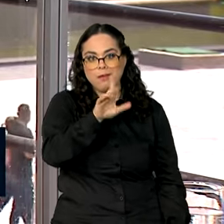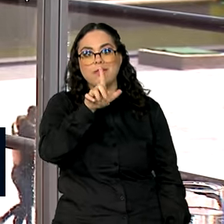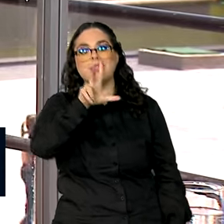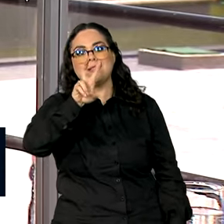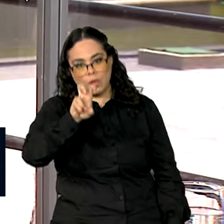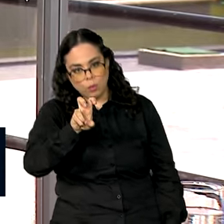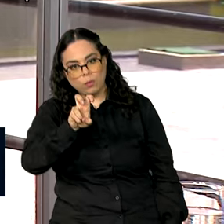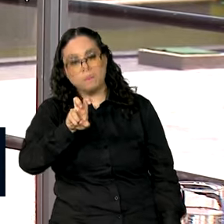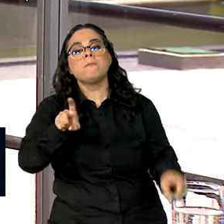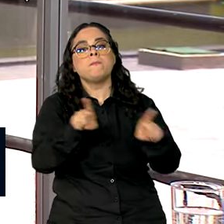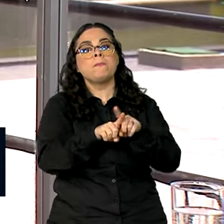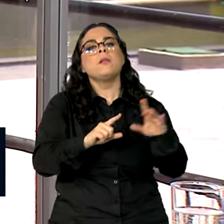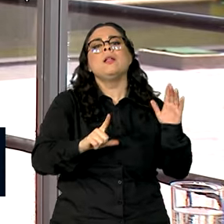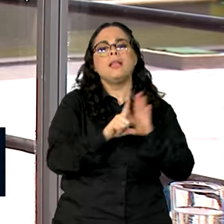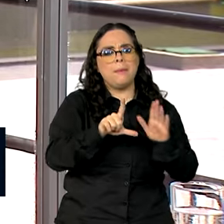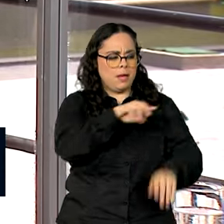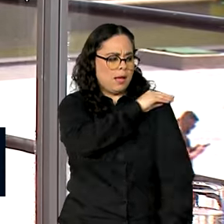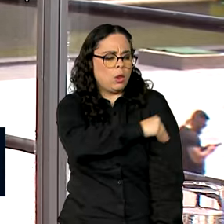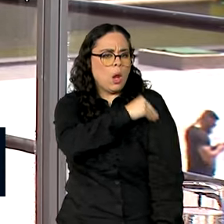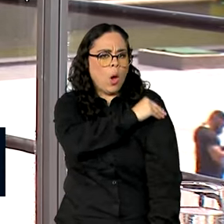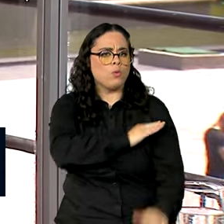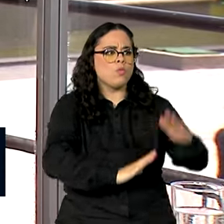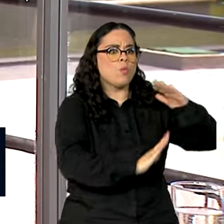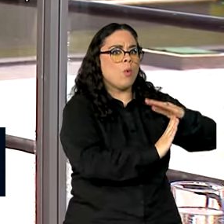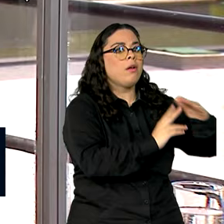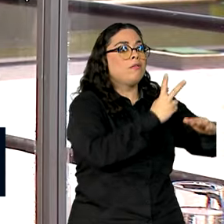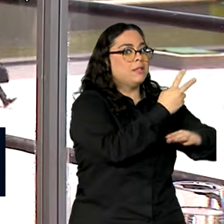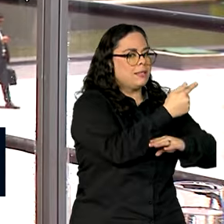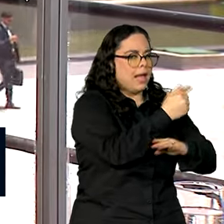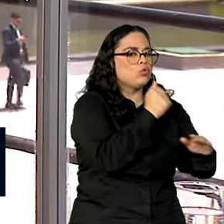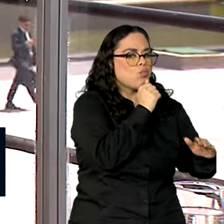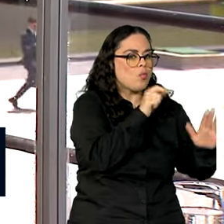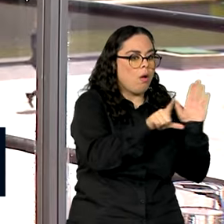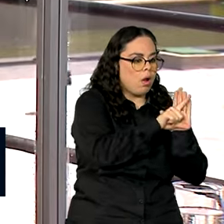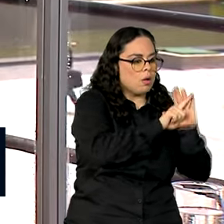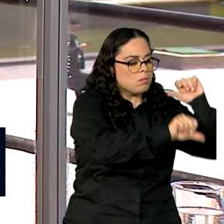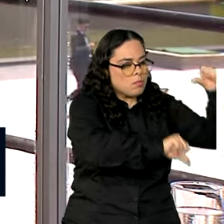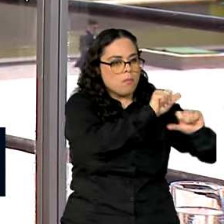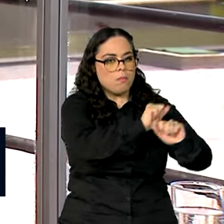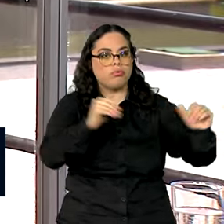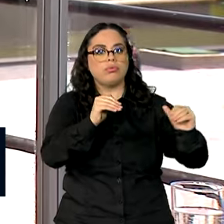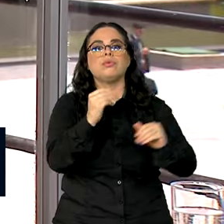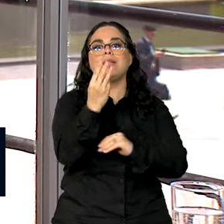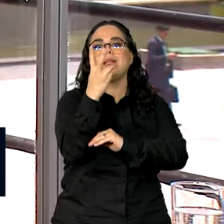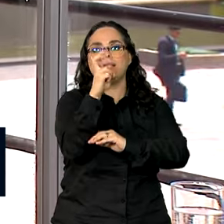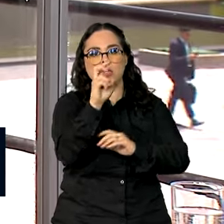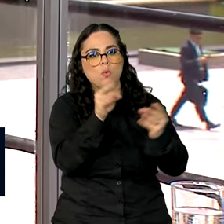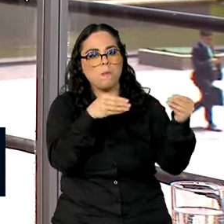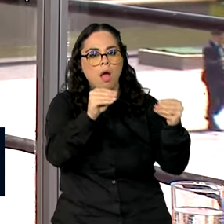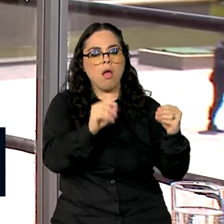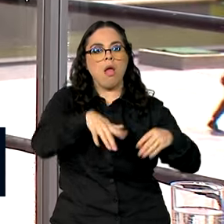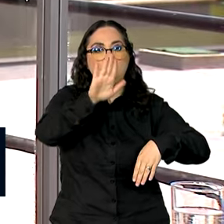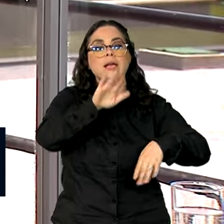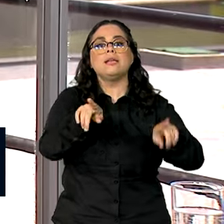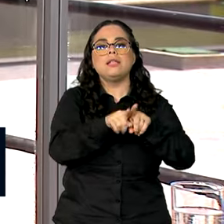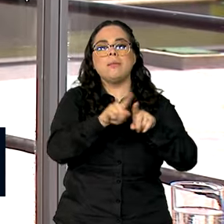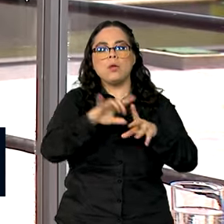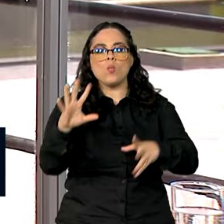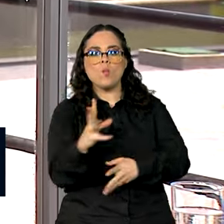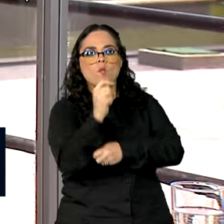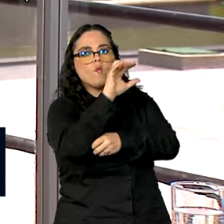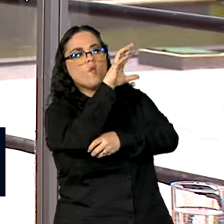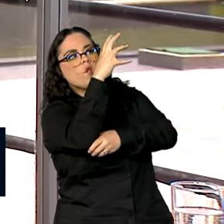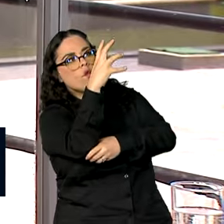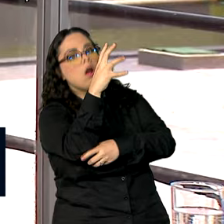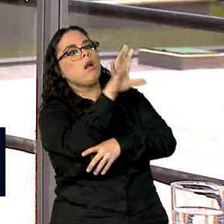limitado na lei a 27,5%, pode ir até 35%. Cria e regulamenta a captura e estocagem de carbono, que